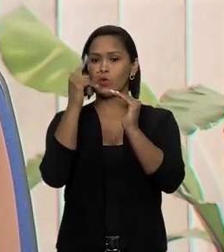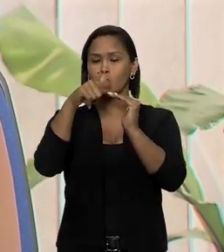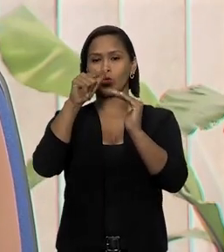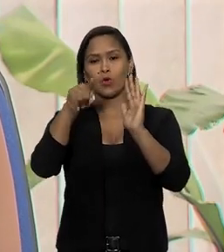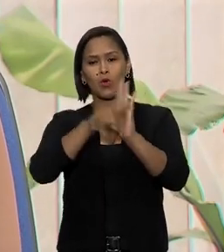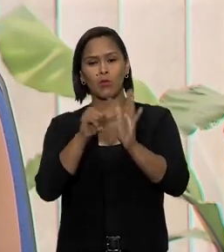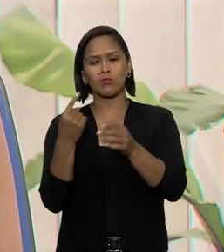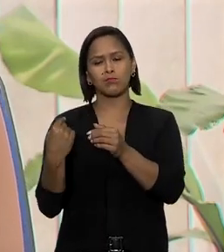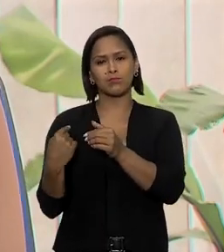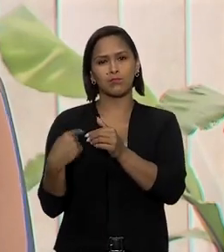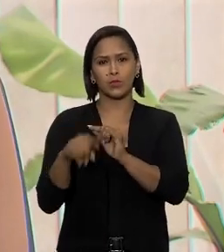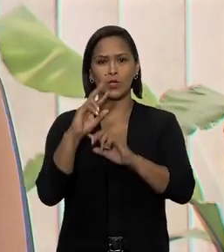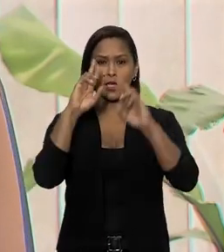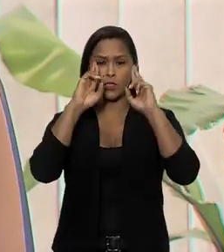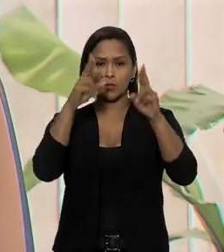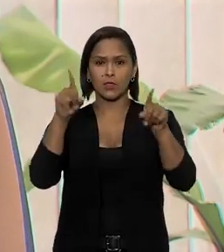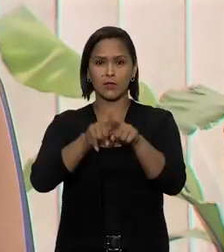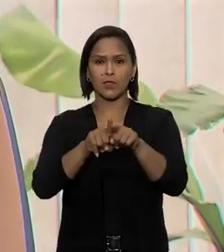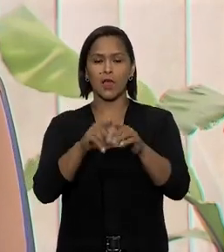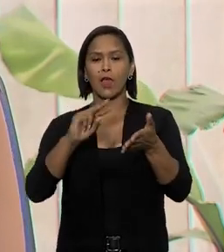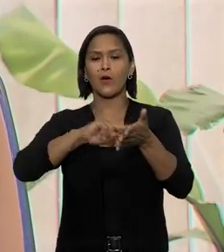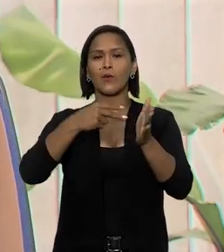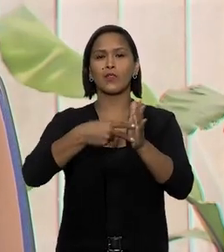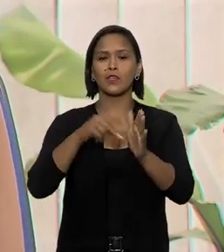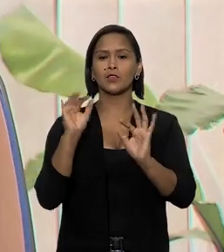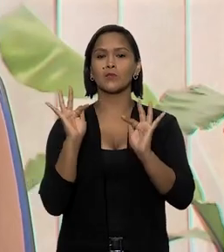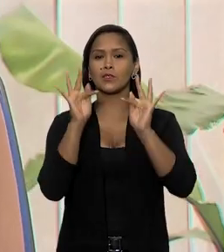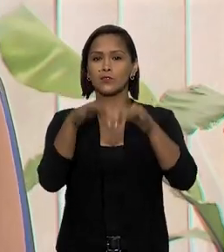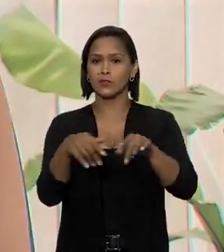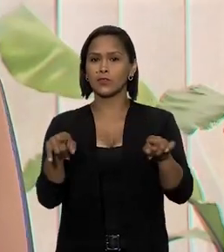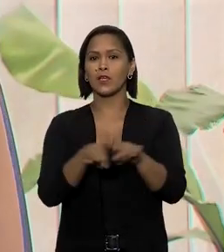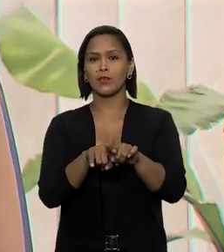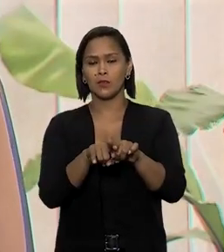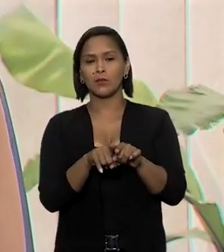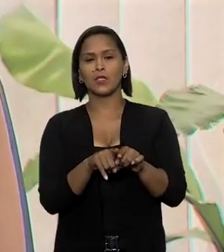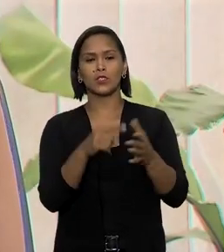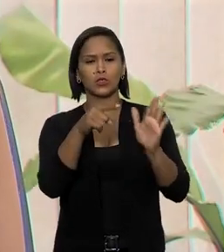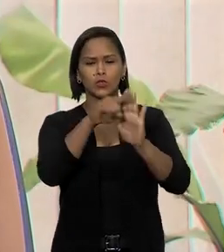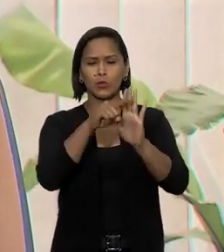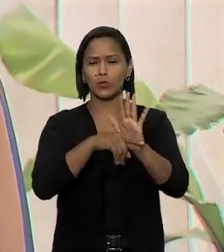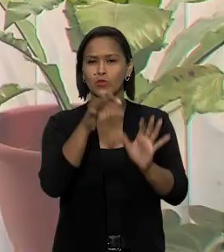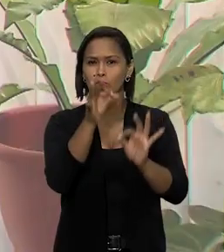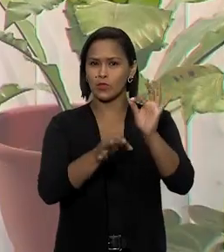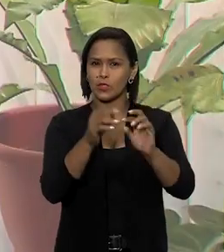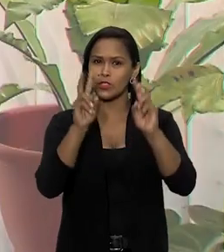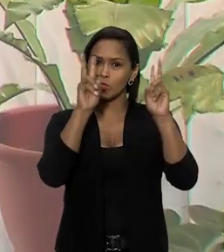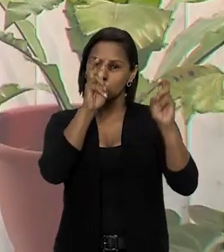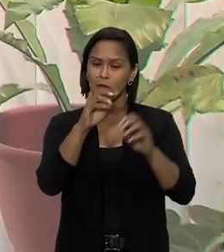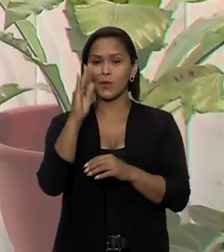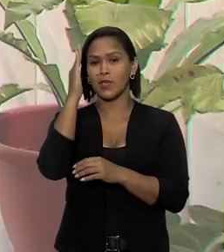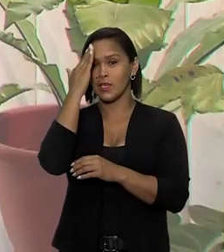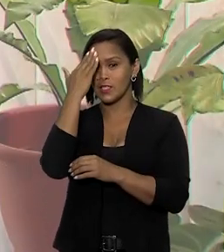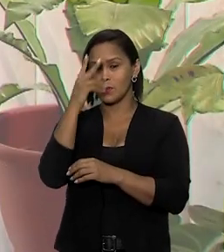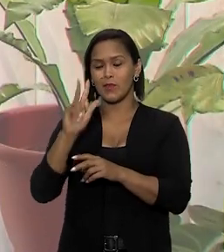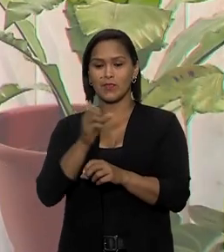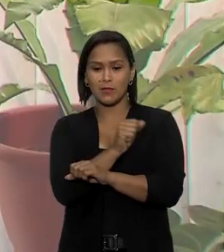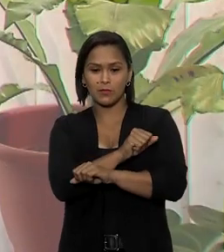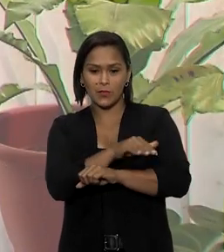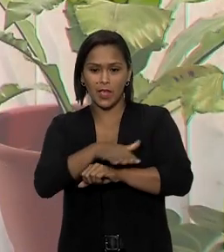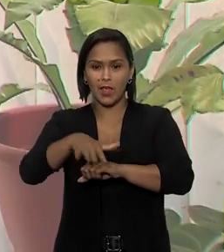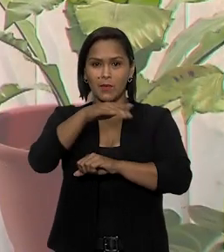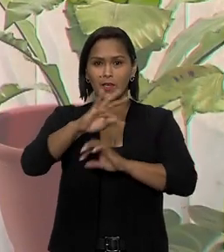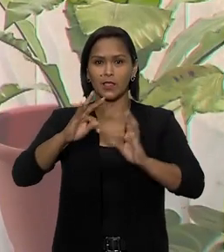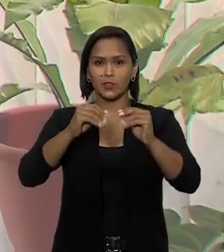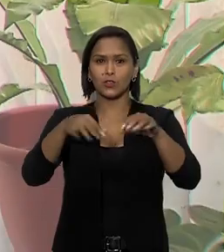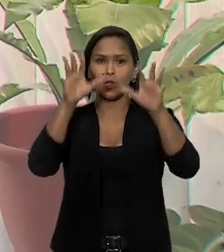dessa pirâmide do ordenamento que vai dar a interpretação final sobre uma determinada questão jurídica e esse entendimento vai ser replicado